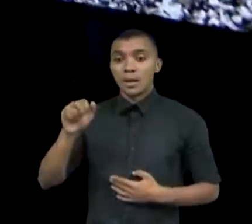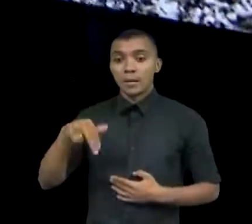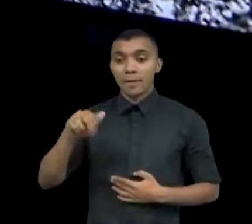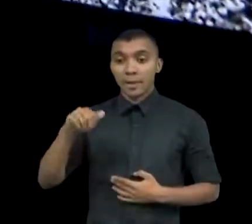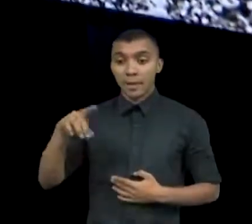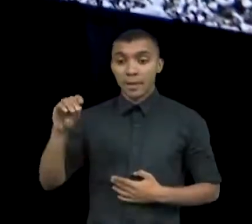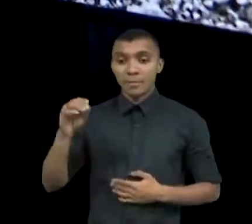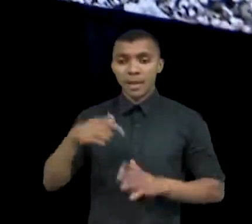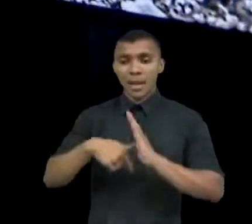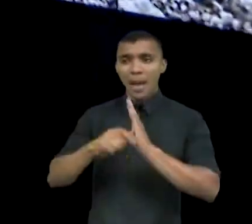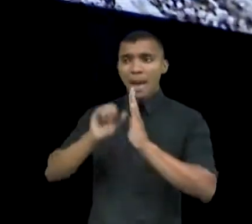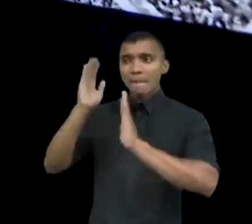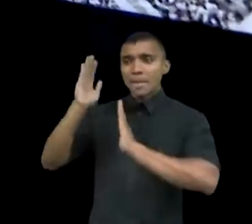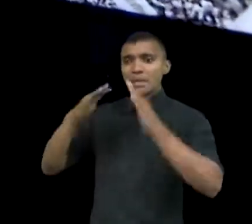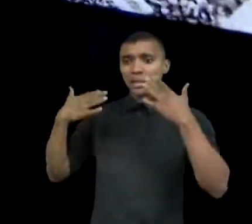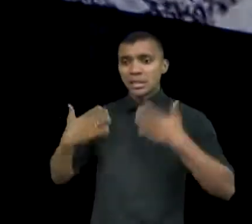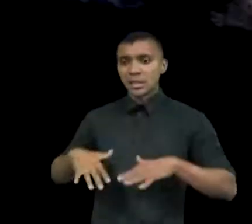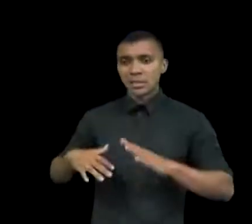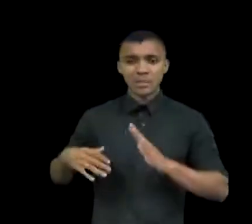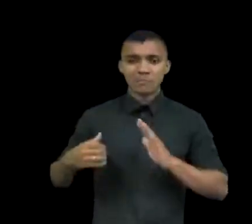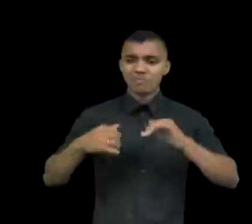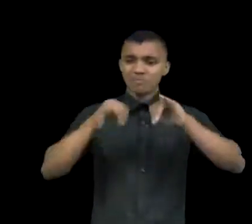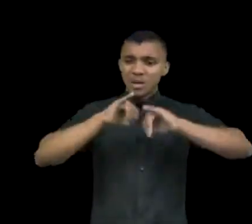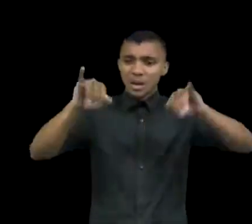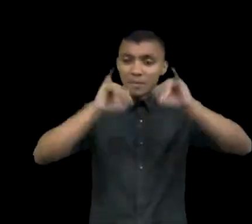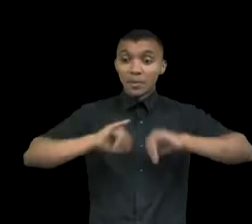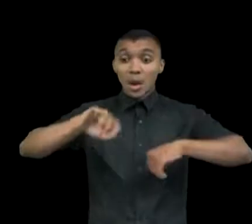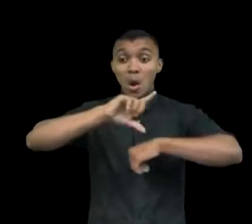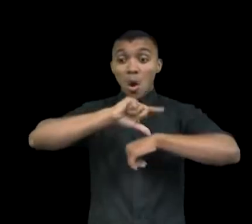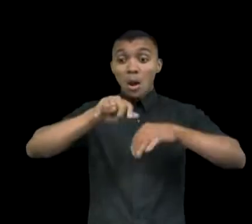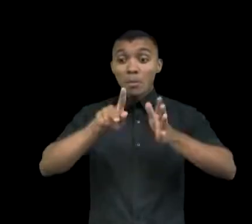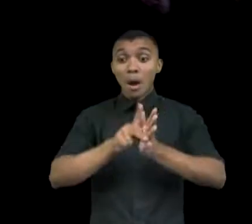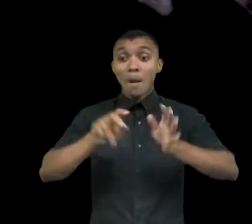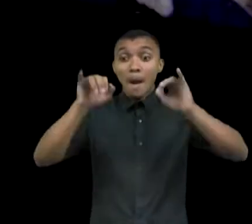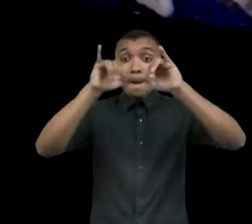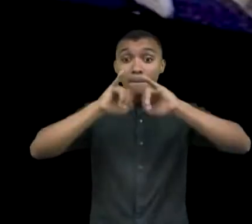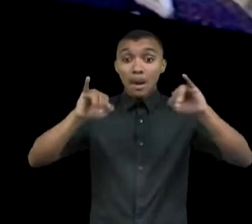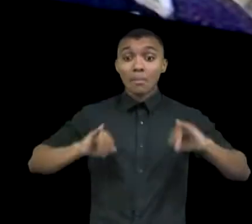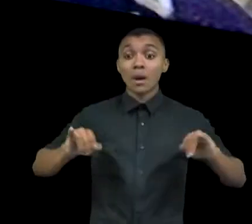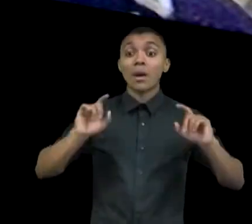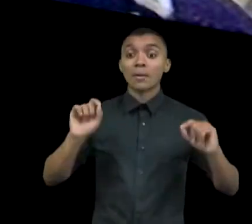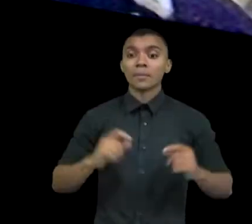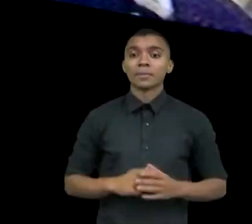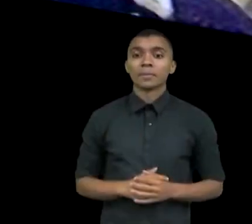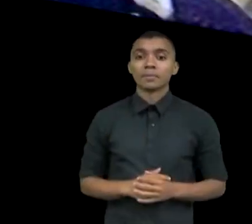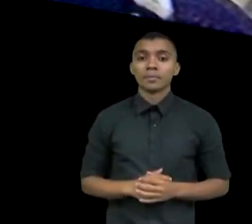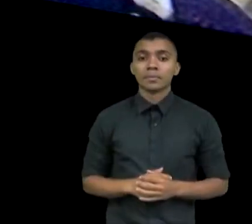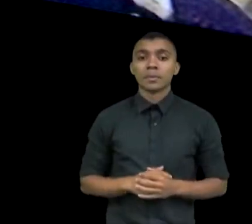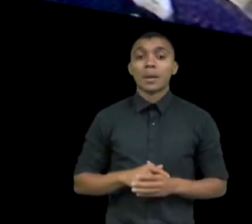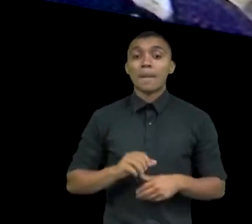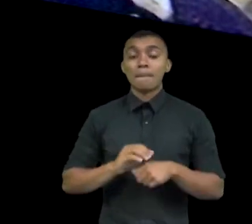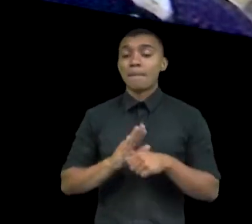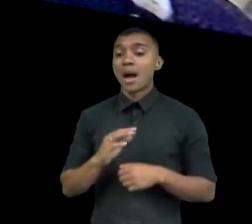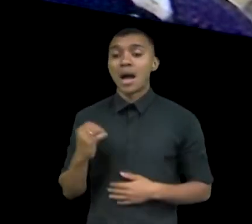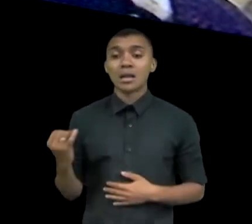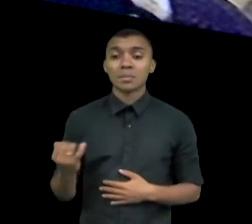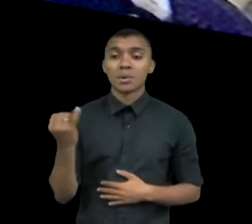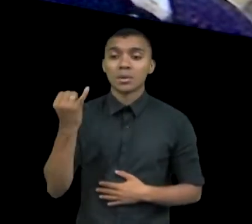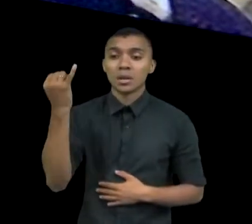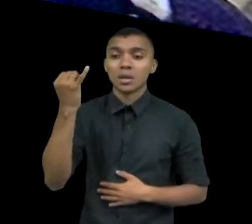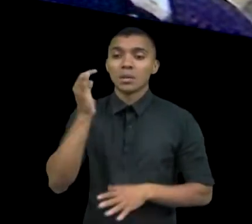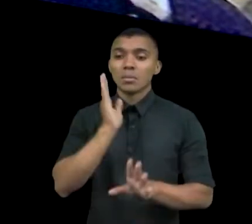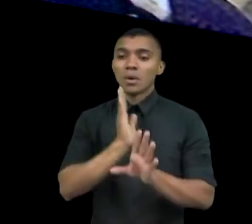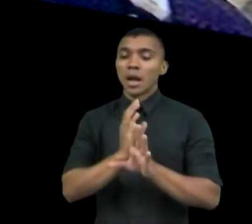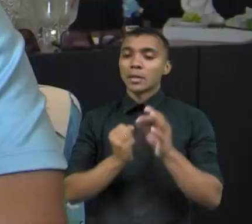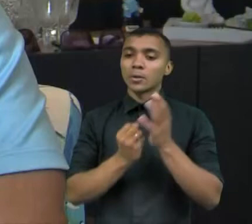marcado por grandes comícios e o horário eleitoral, segundo os pesquisadores, foi o mais importante na formação de opinião